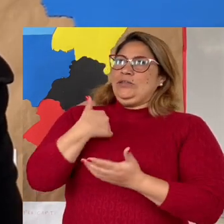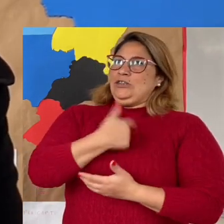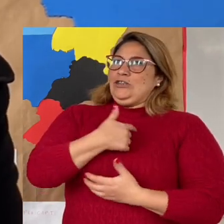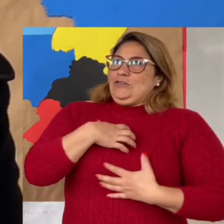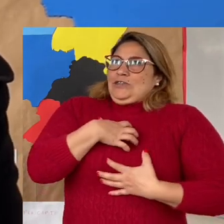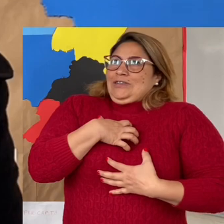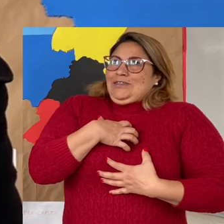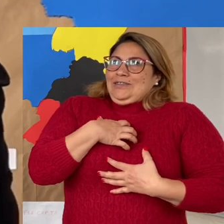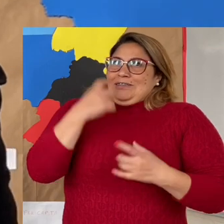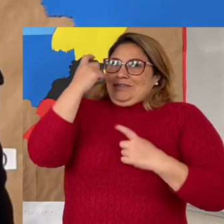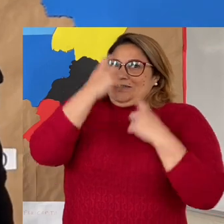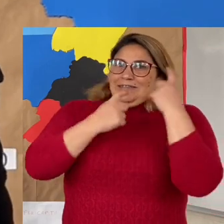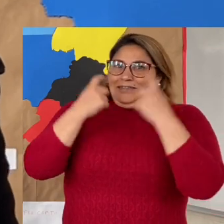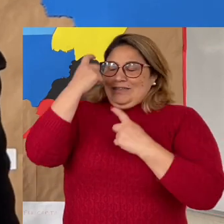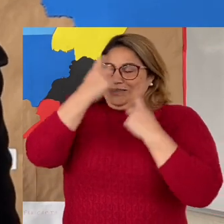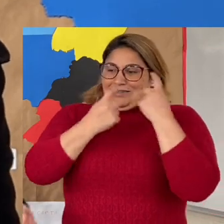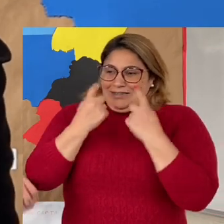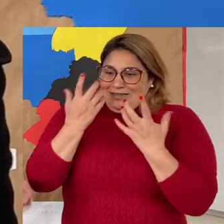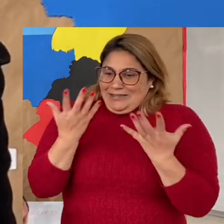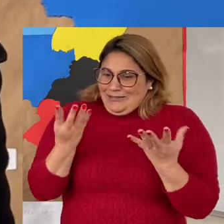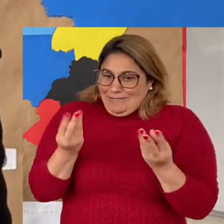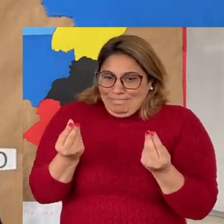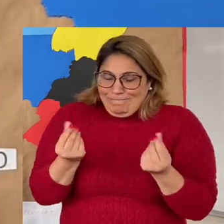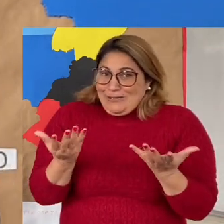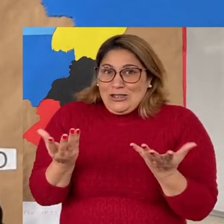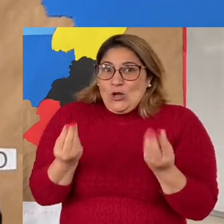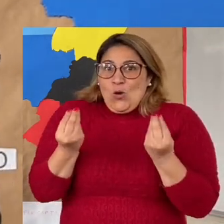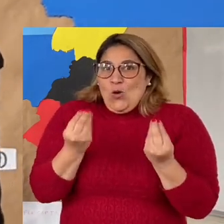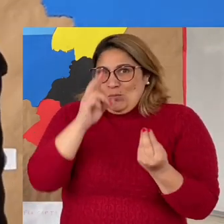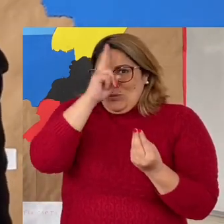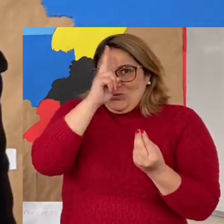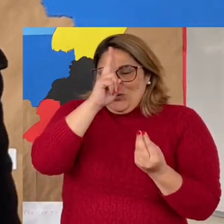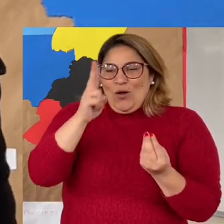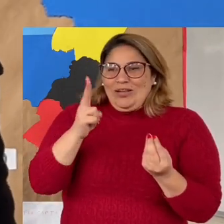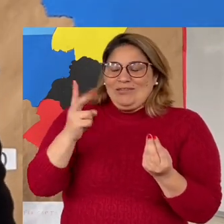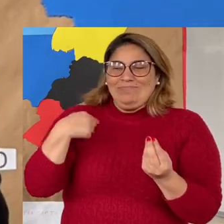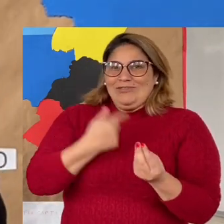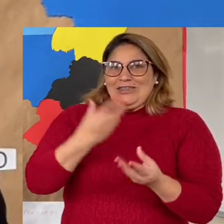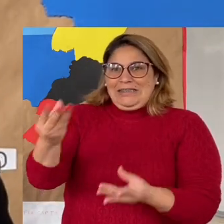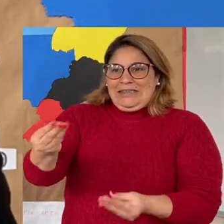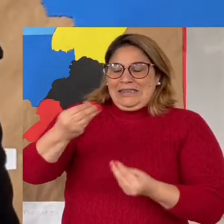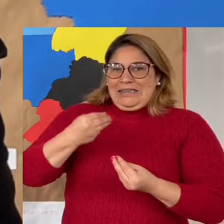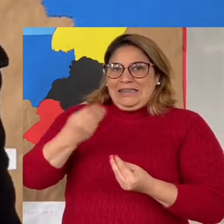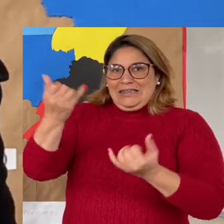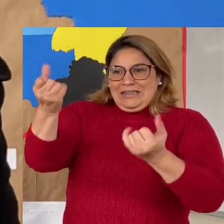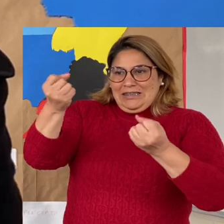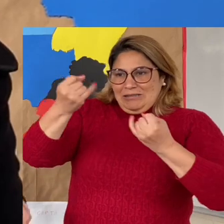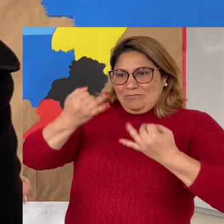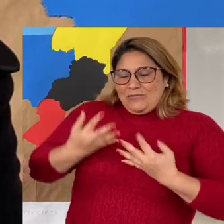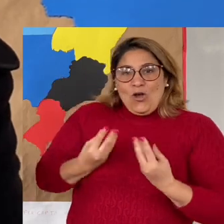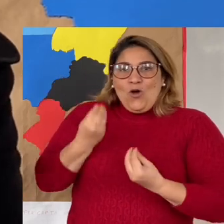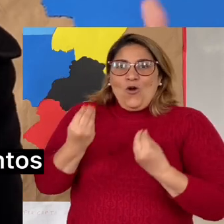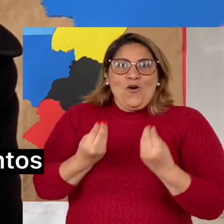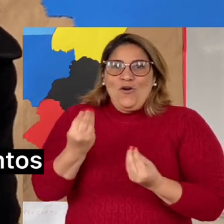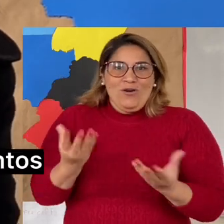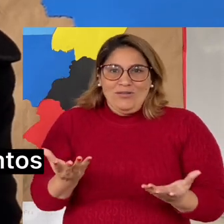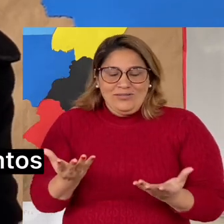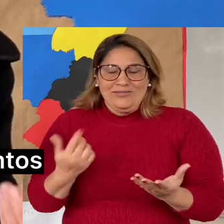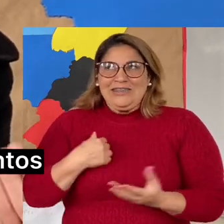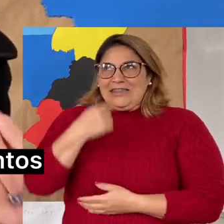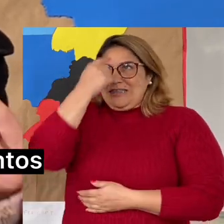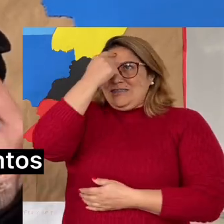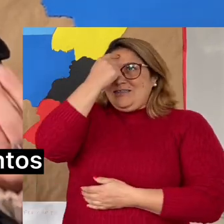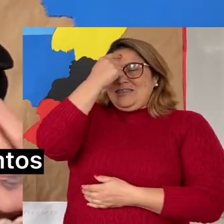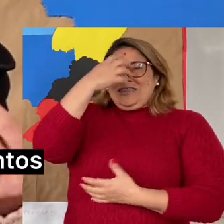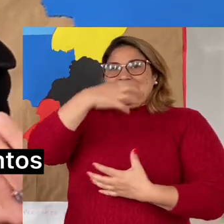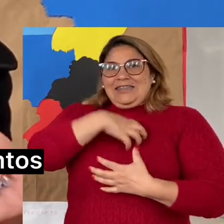momento a gente ficou bem preocupado com o que ia chegar para a gente, né? Essas histórias reveladoras, o que a